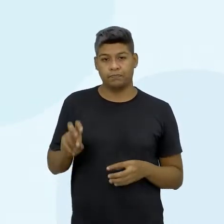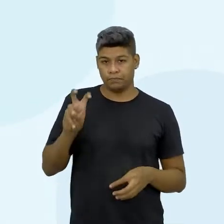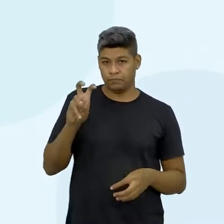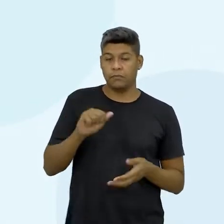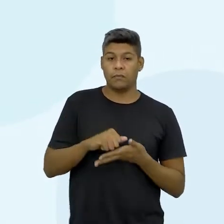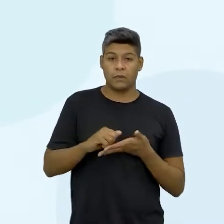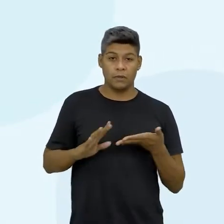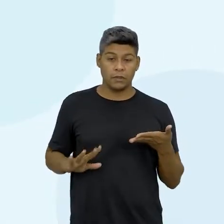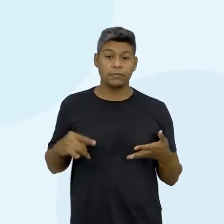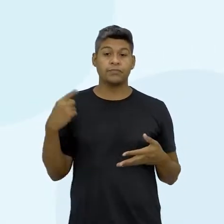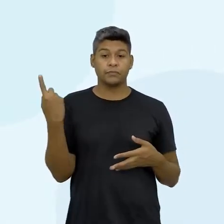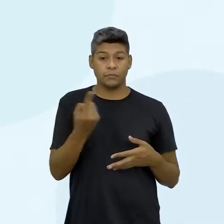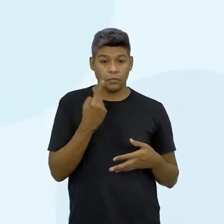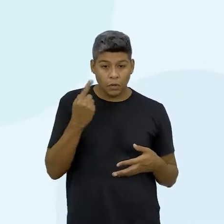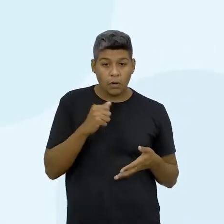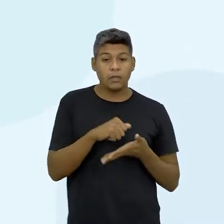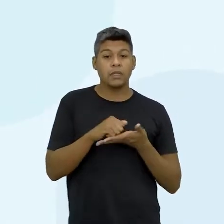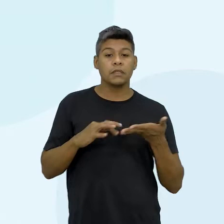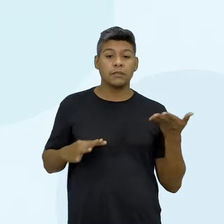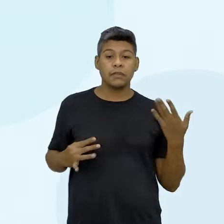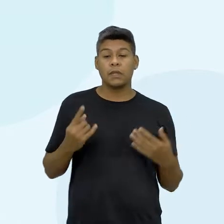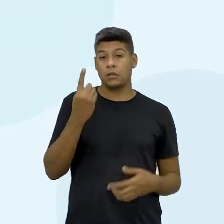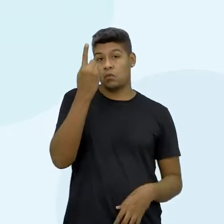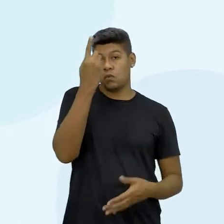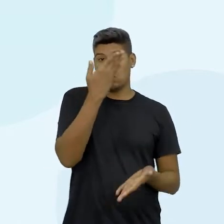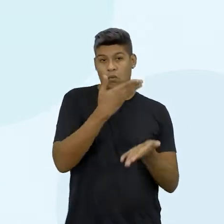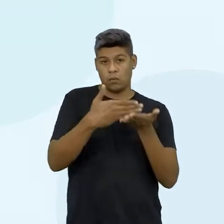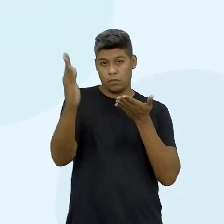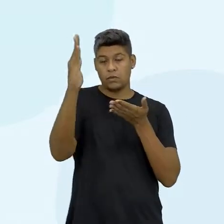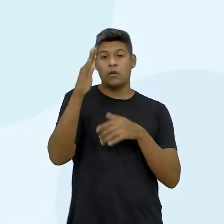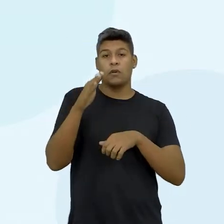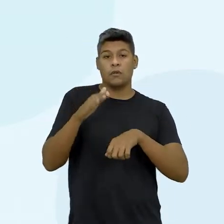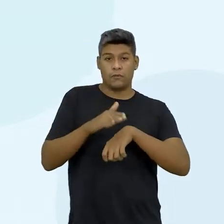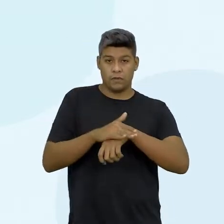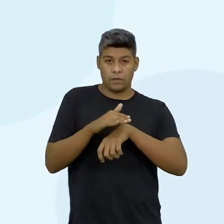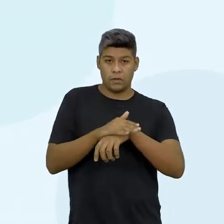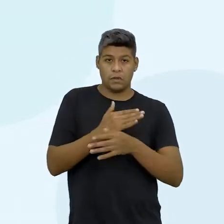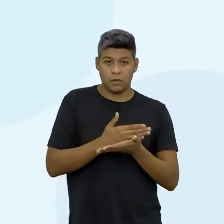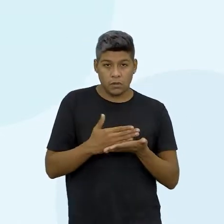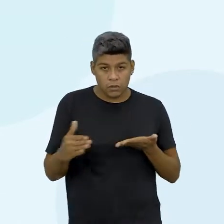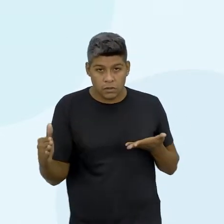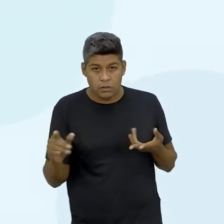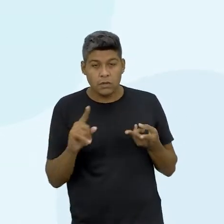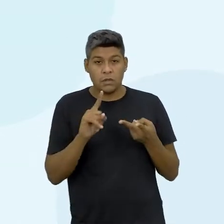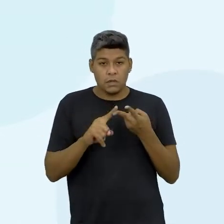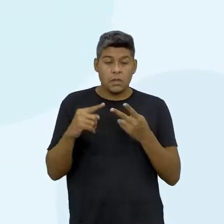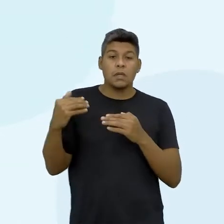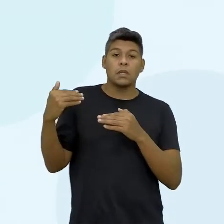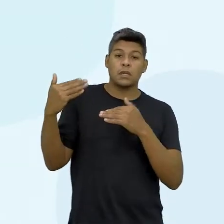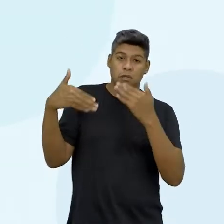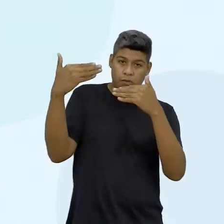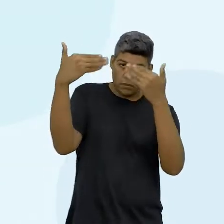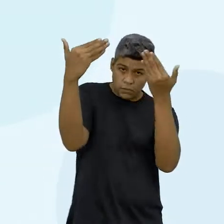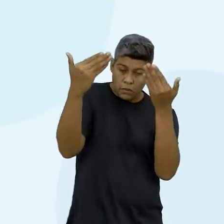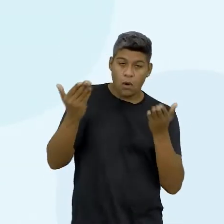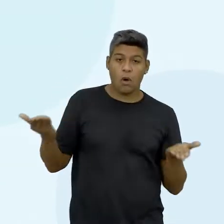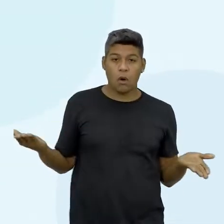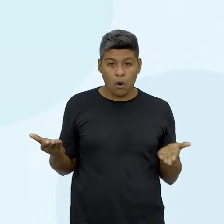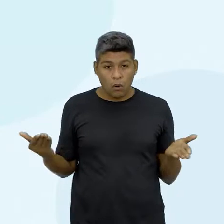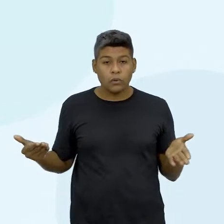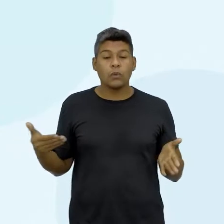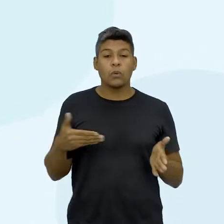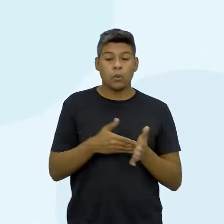atividades e nós estamos na atividade 1. Fizemos a introdução, fizemos o desenvolvimento e hoje é a última